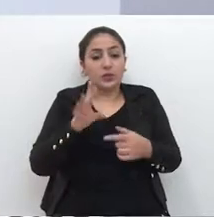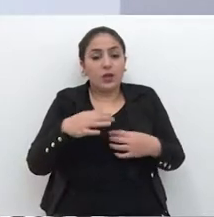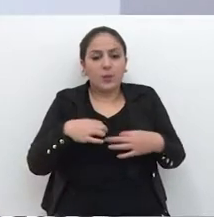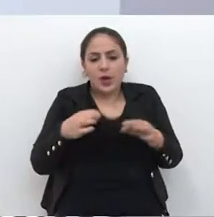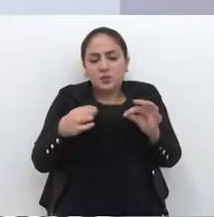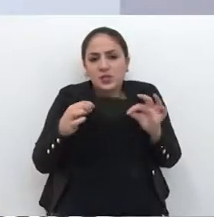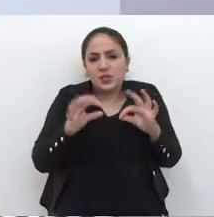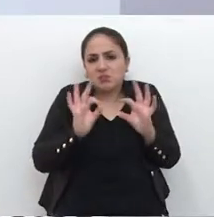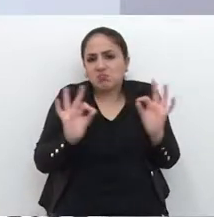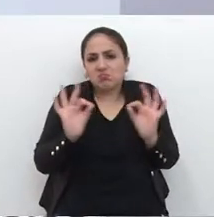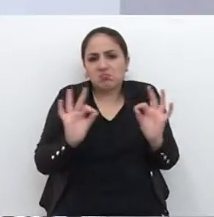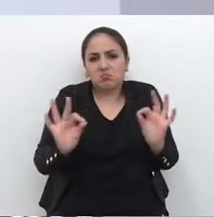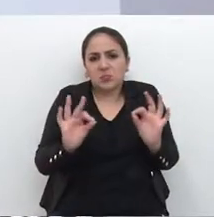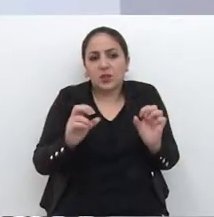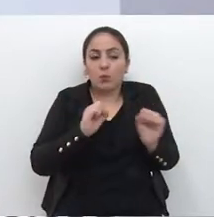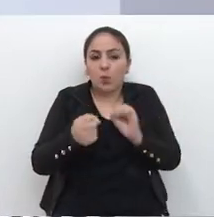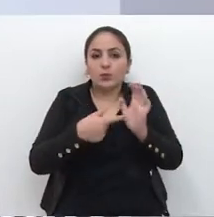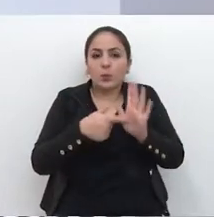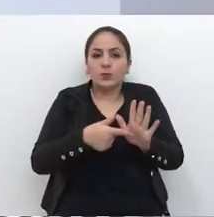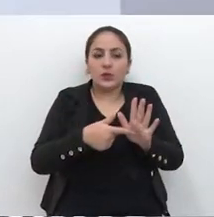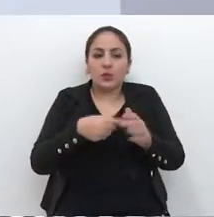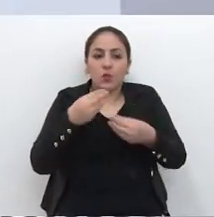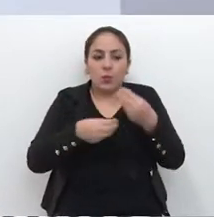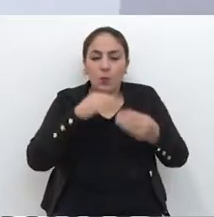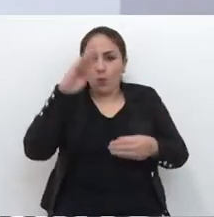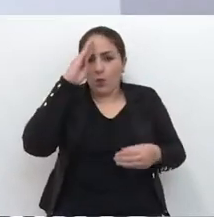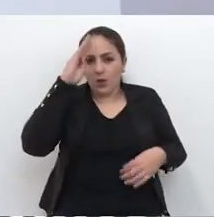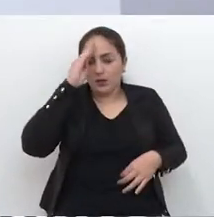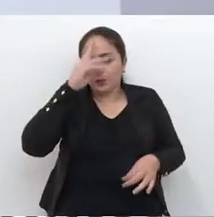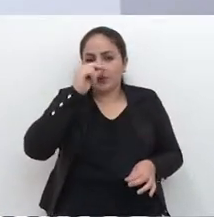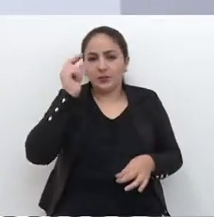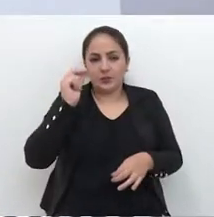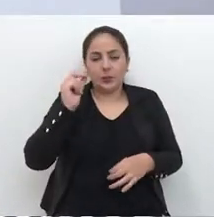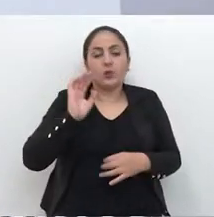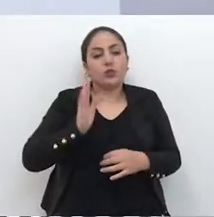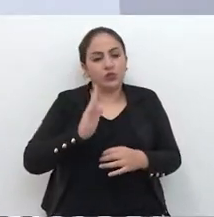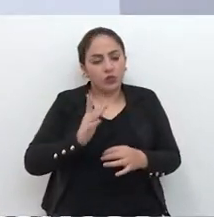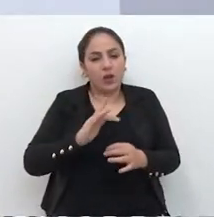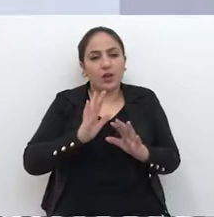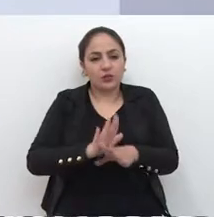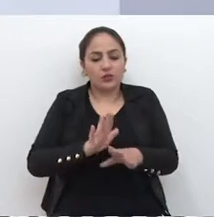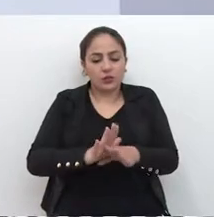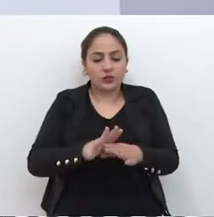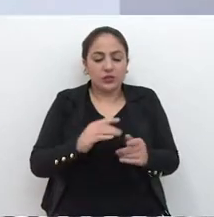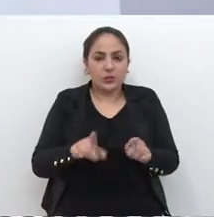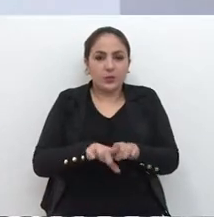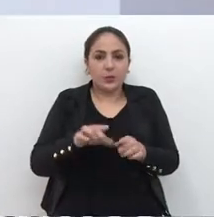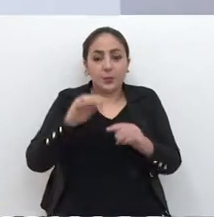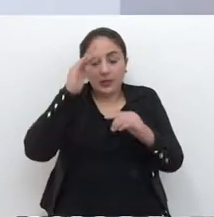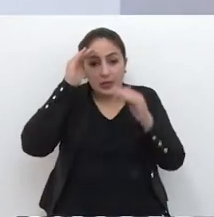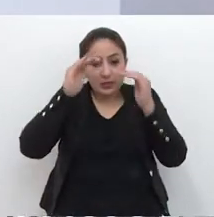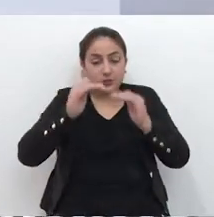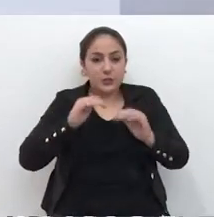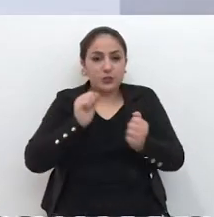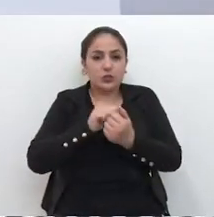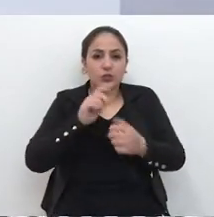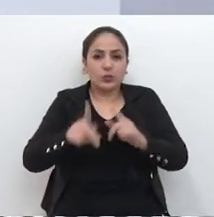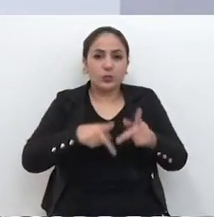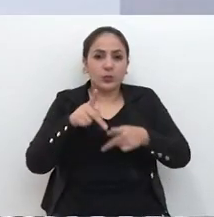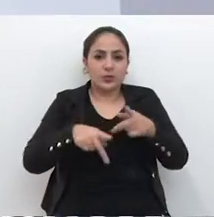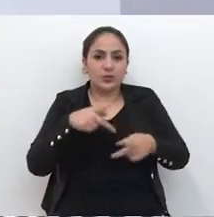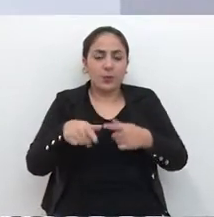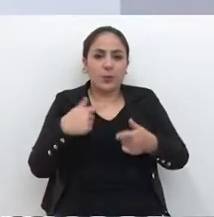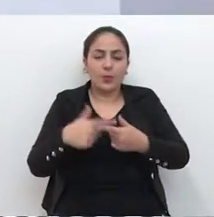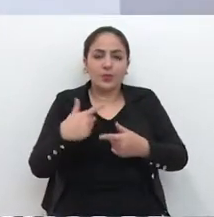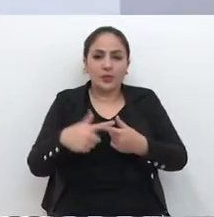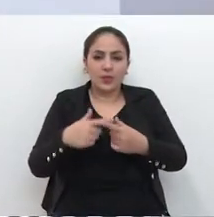talvez até uma camiseta ou algo que pudesse identificar como guarda do município, já serviria até para impor respeito perante